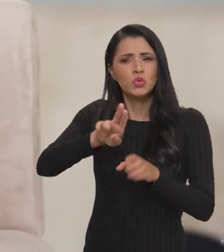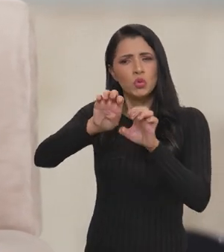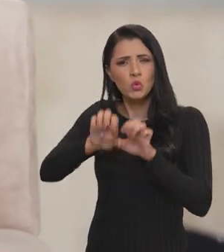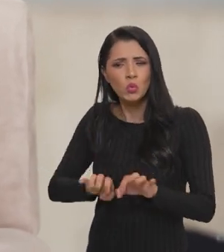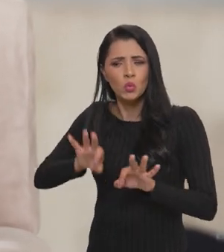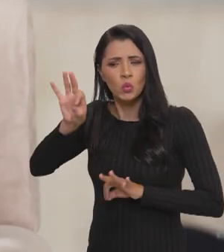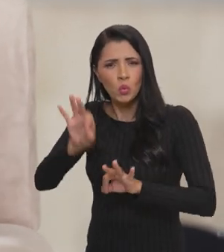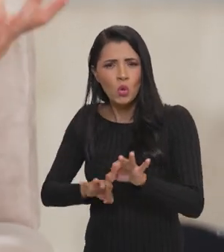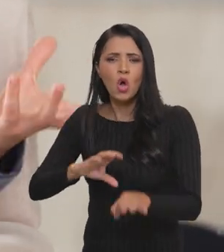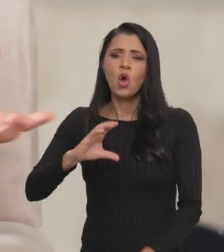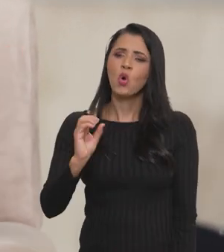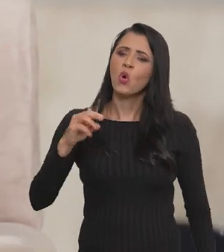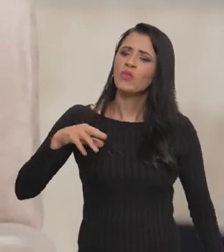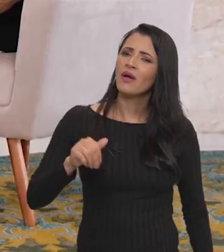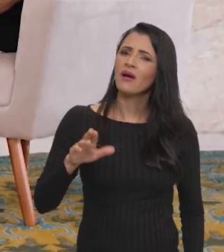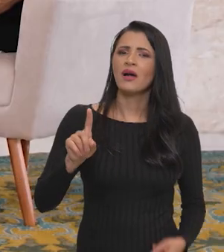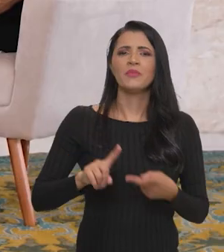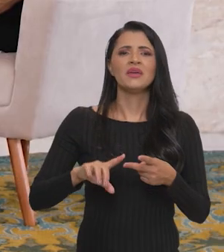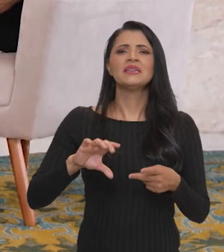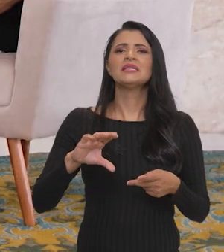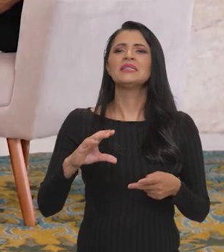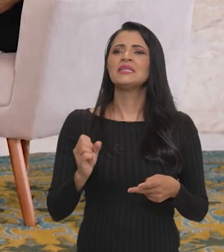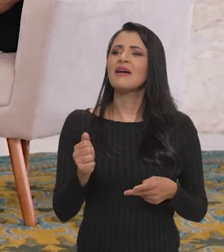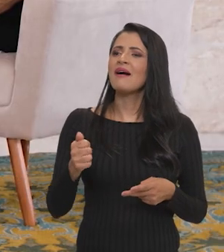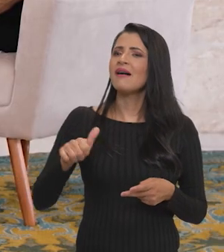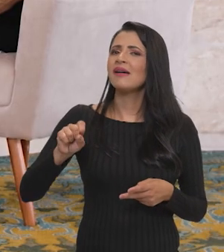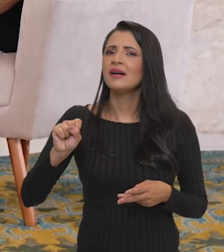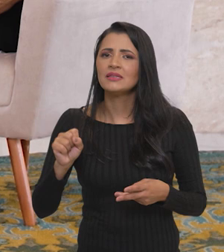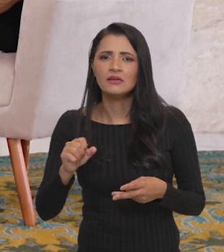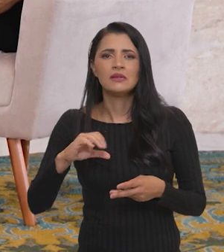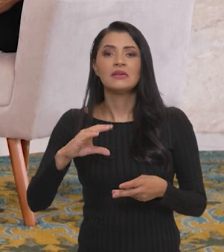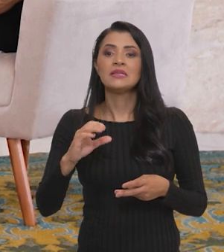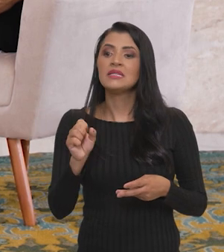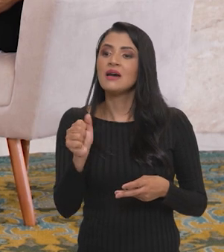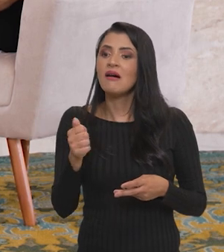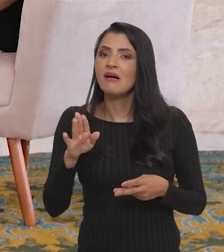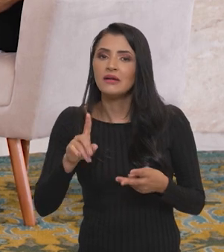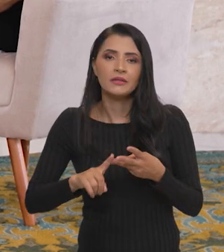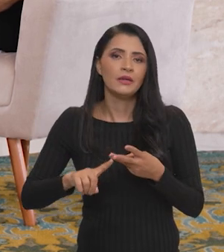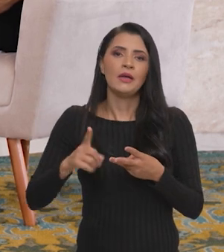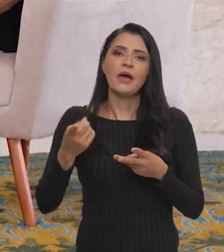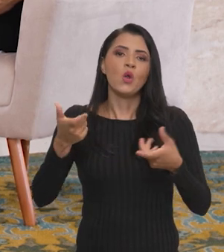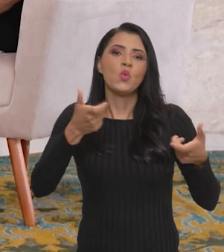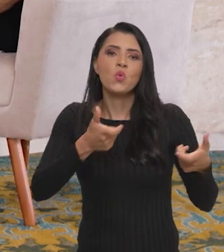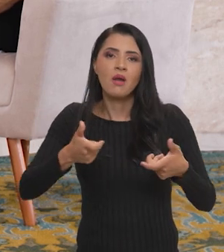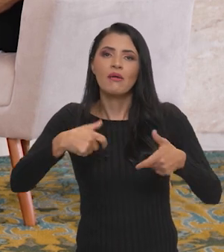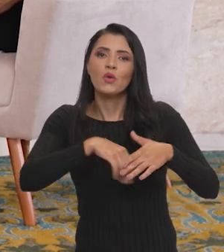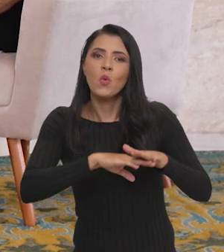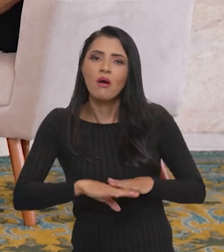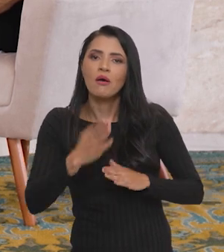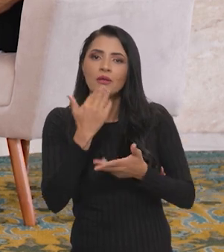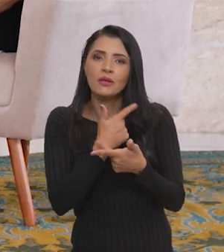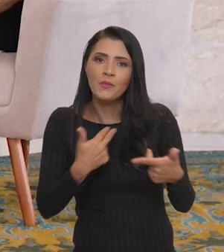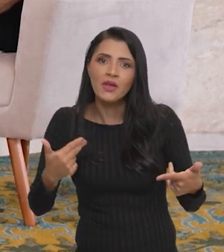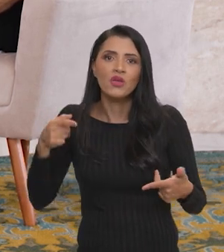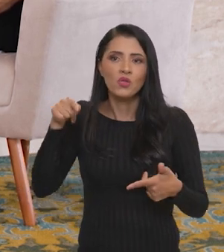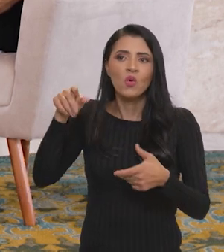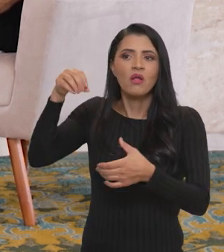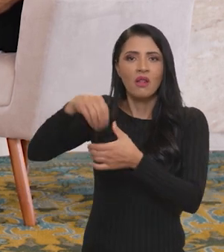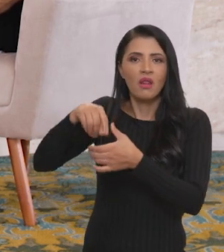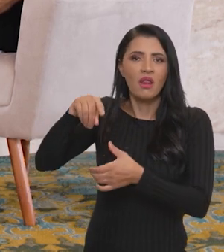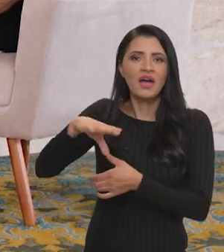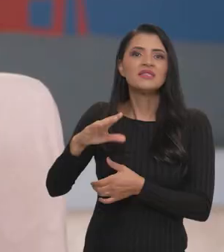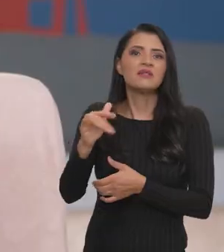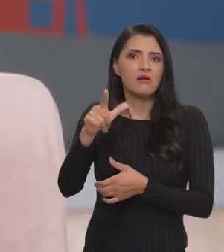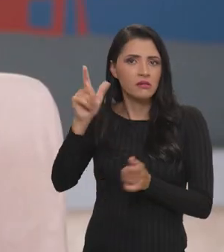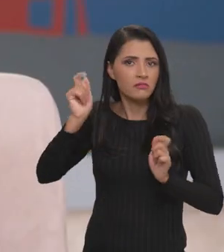estrutura que a gente tem hoje, a CONAB, os CEASAS, a OCEAGESP. Bancos de alimentos também? Bancos de alimentos que estão justamente nesses CEASAS,